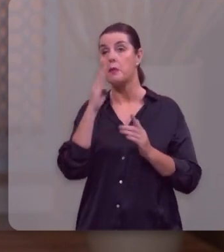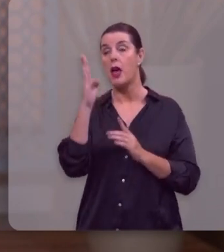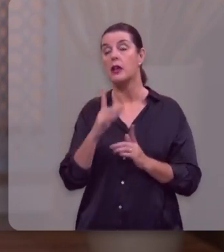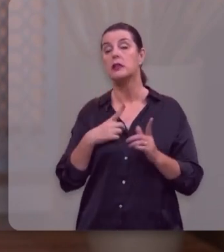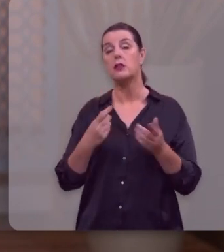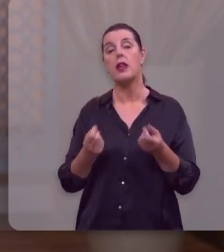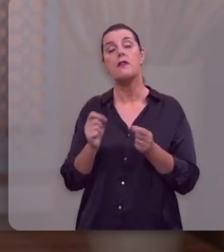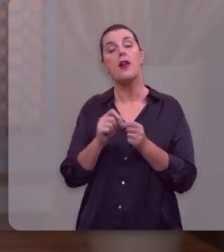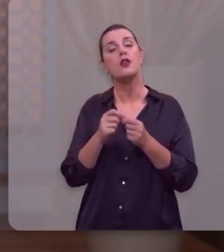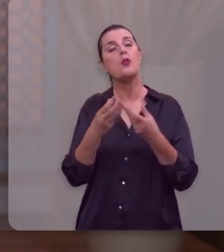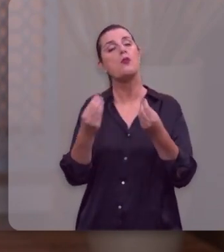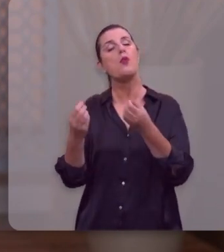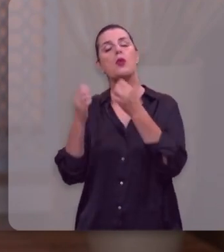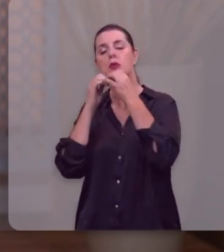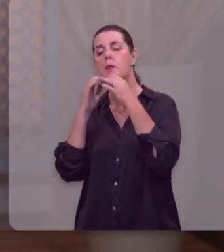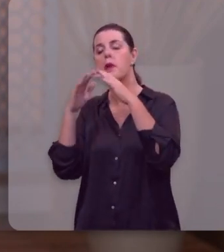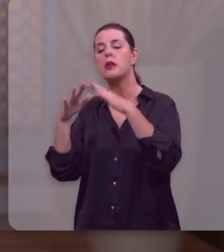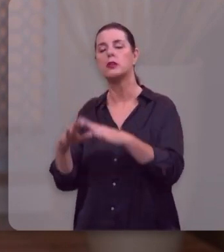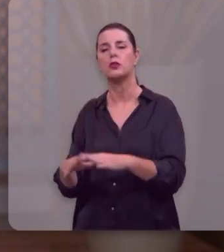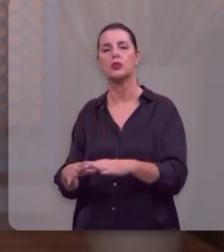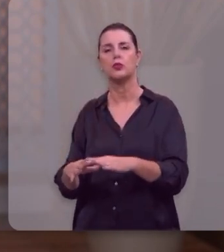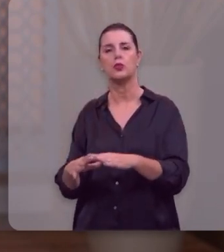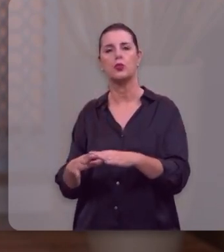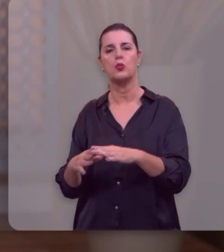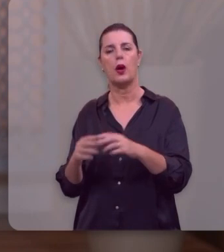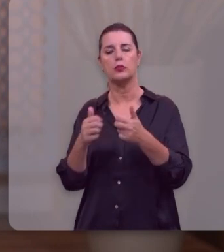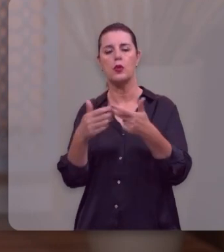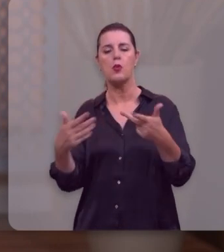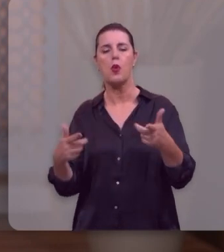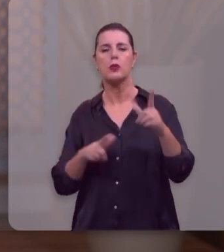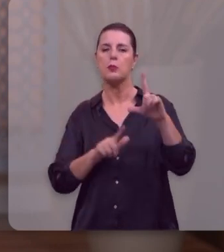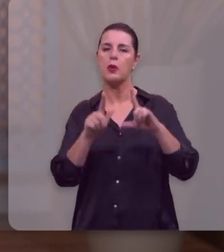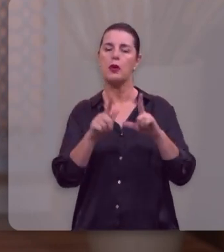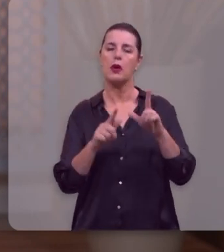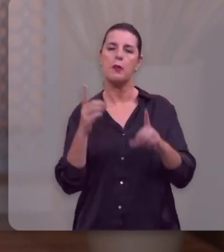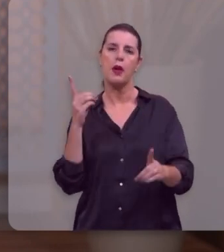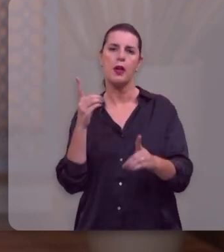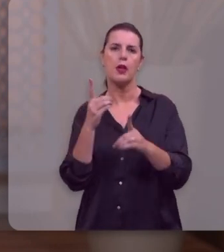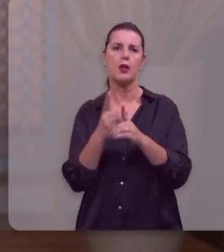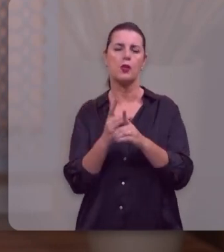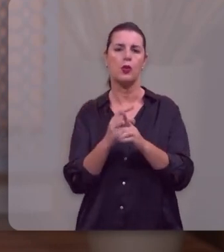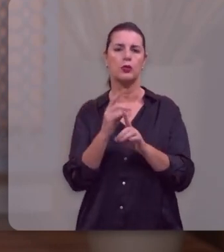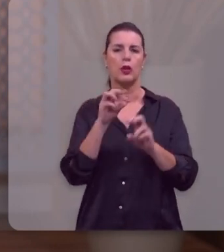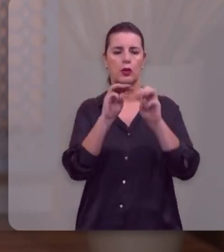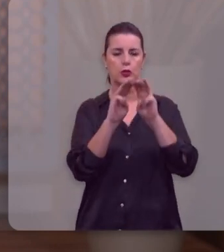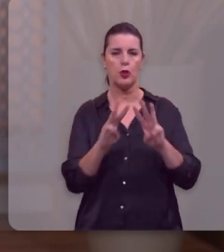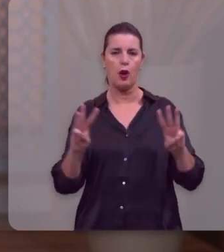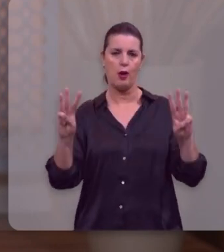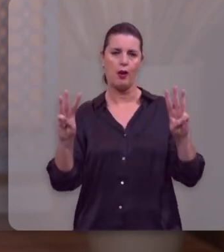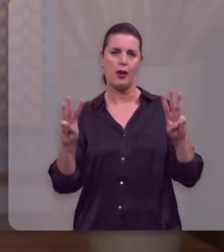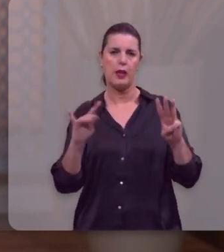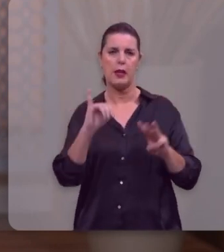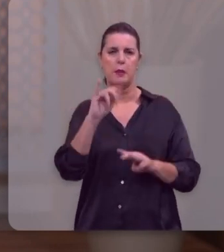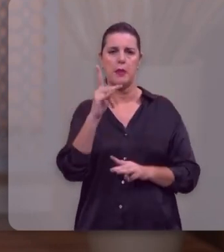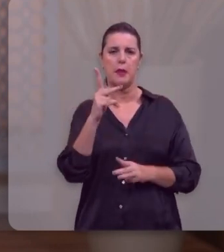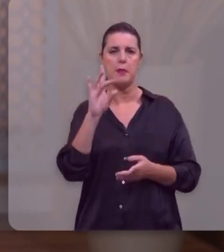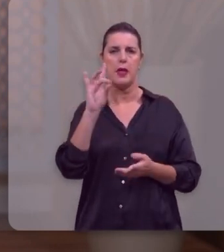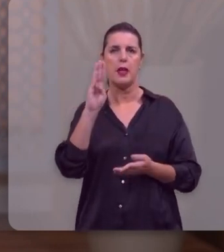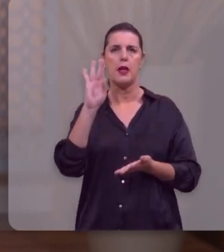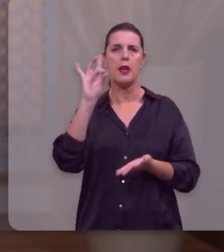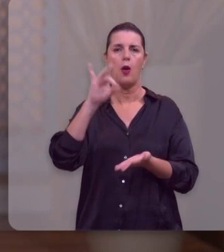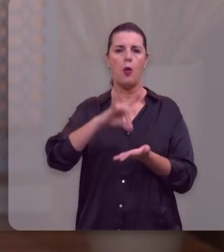produzido muito material que tem abençoado a vida de tantas pessoas e você encontra isso no nosso site, no ipb